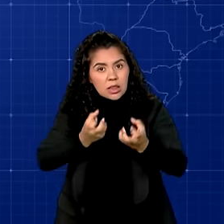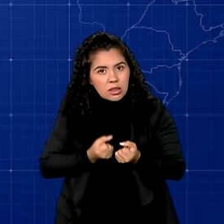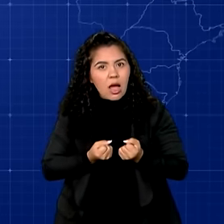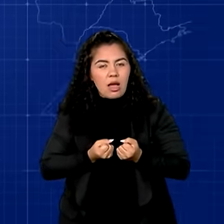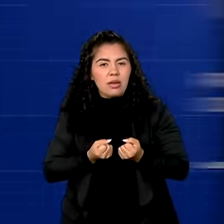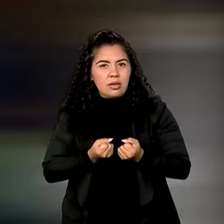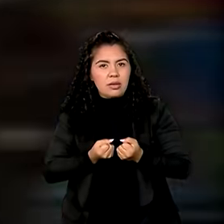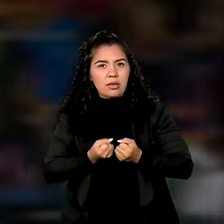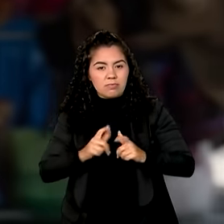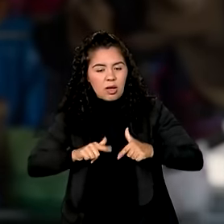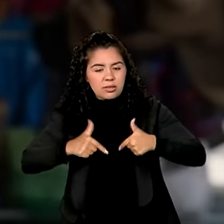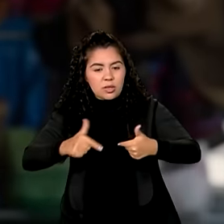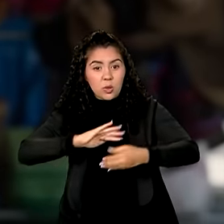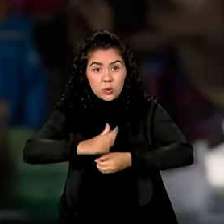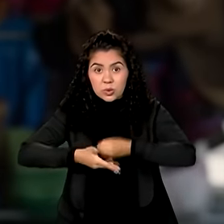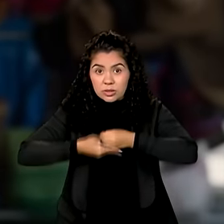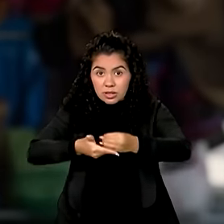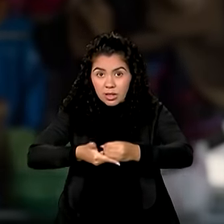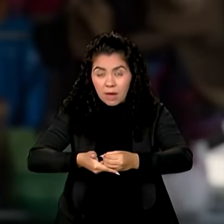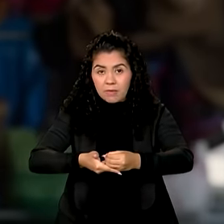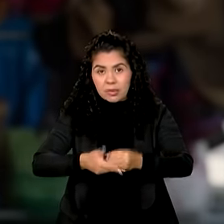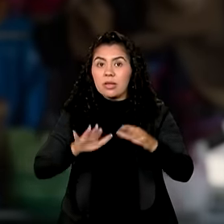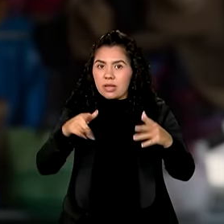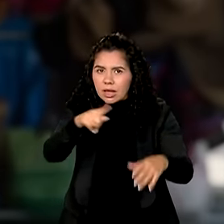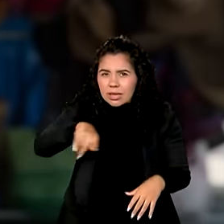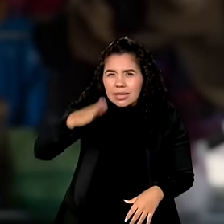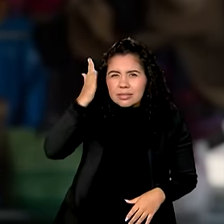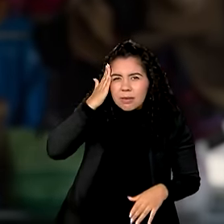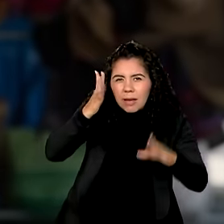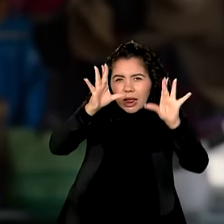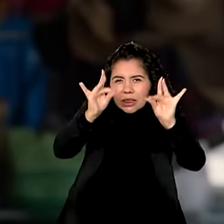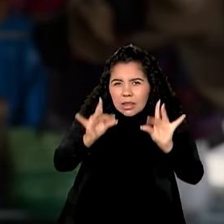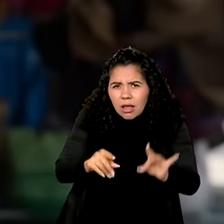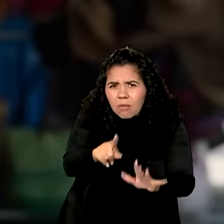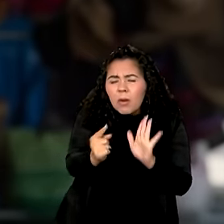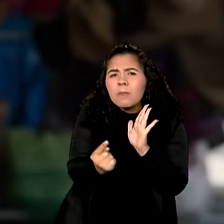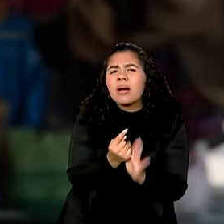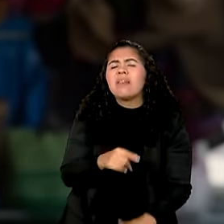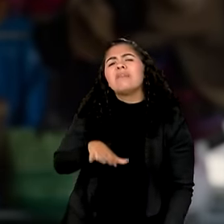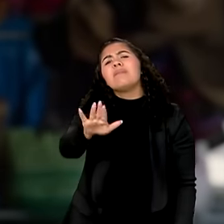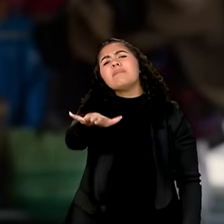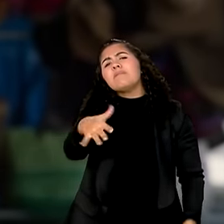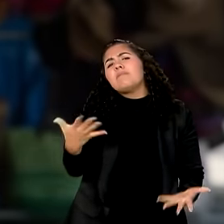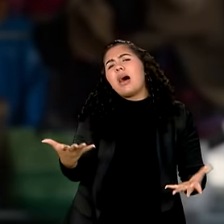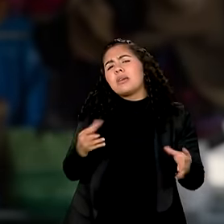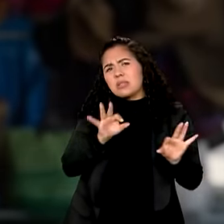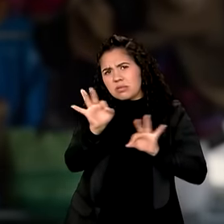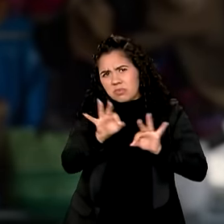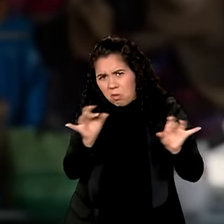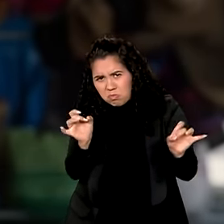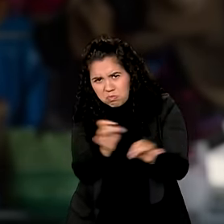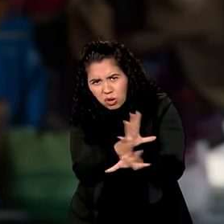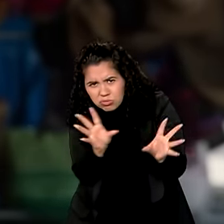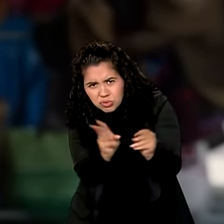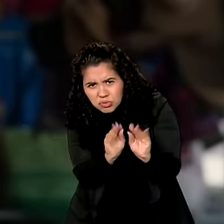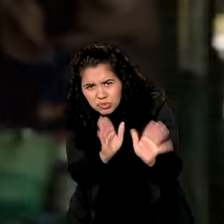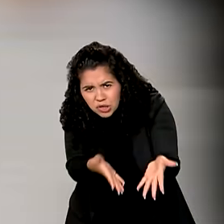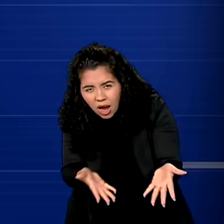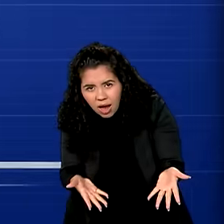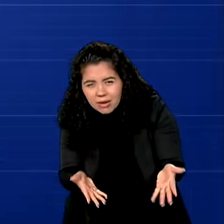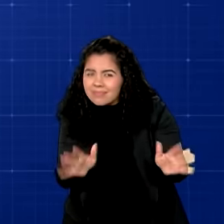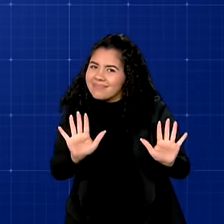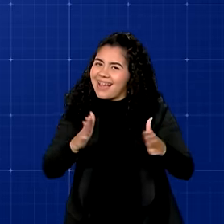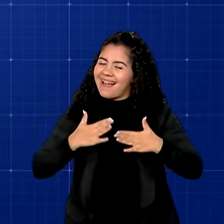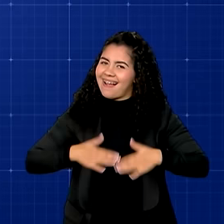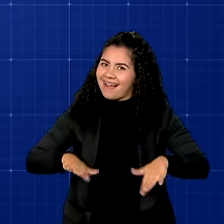sustentáveis. Por fim, querendo saber mais, você me pergunta, mas Roberto, o plano se resume a isso? Calma aí.